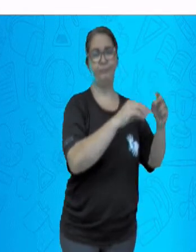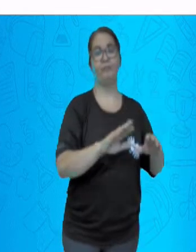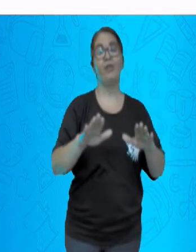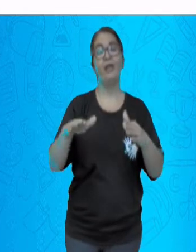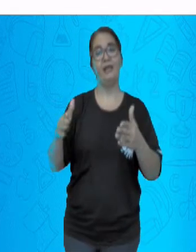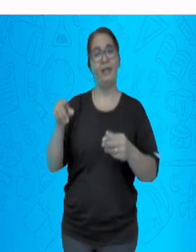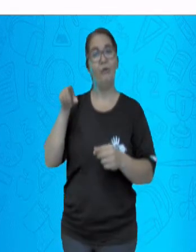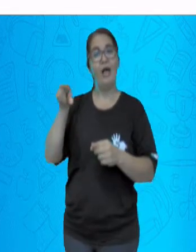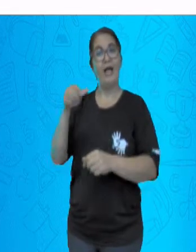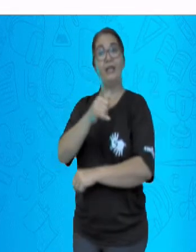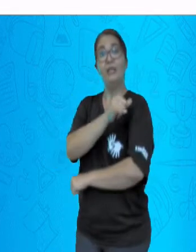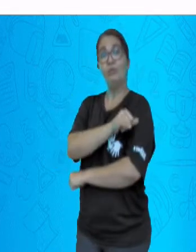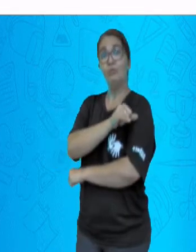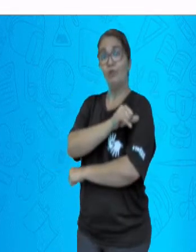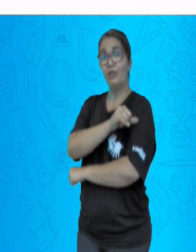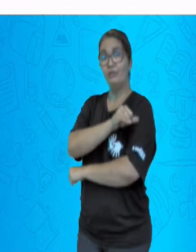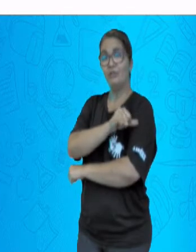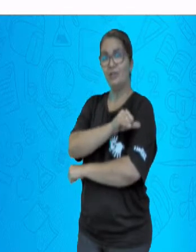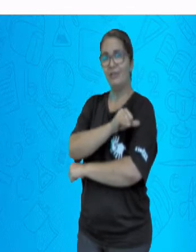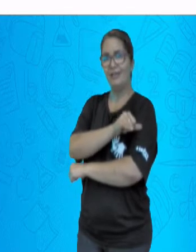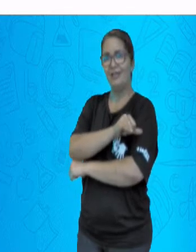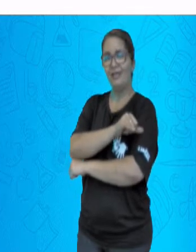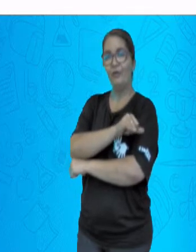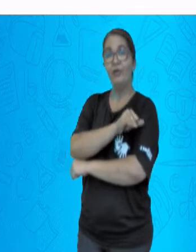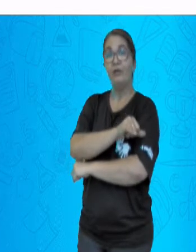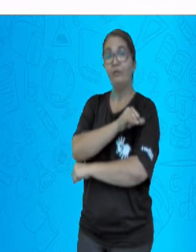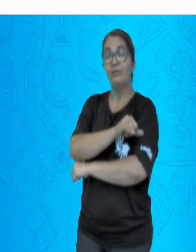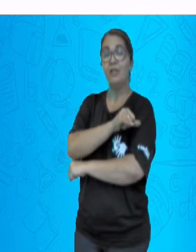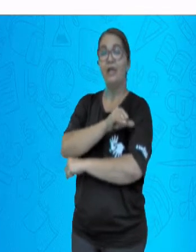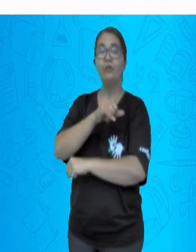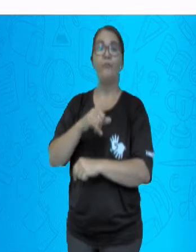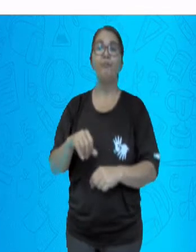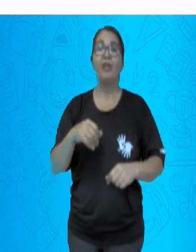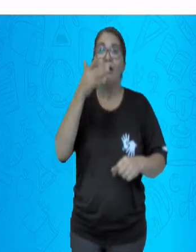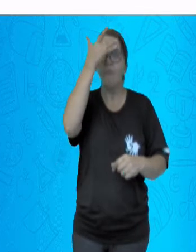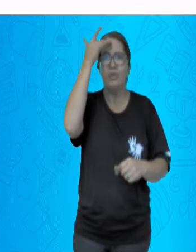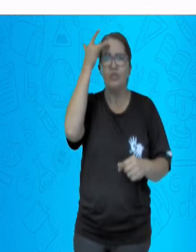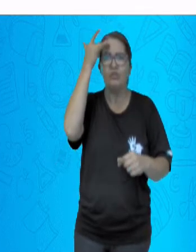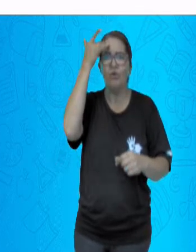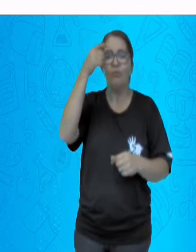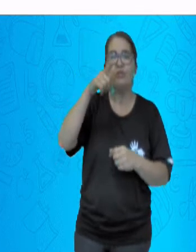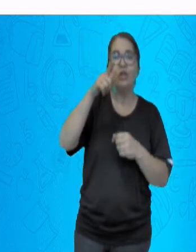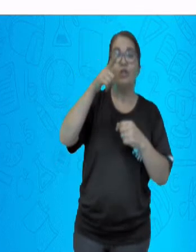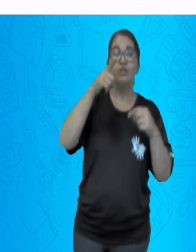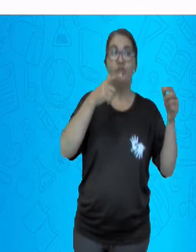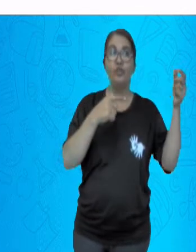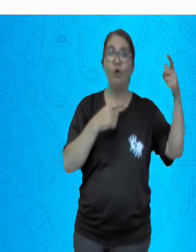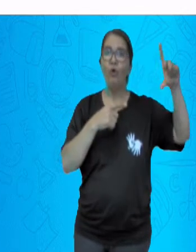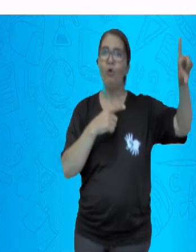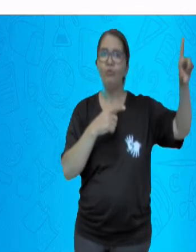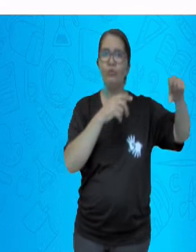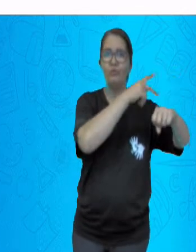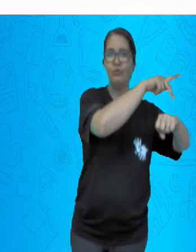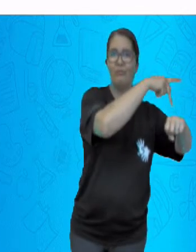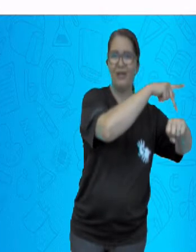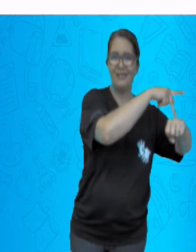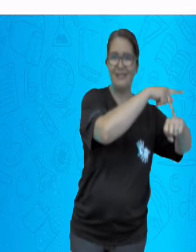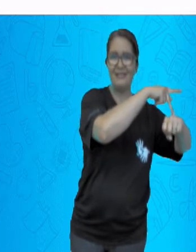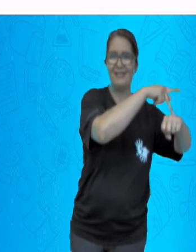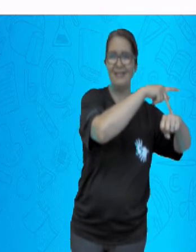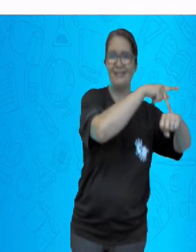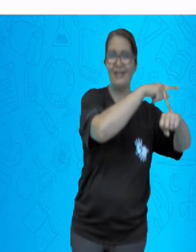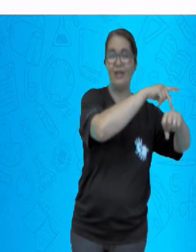concentração de chegada desses imigrantes, como podemos notar. Aqui, eles trabalhando